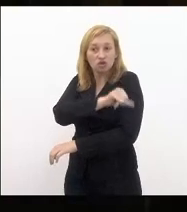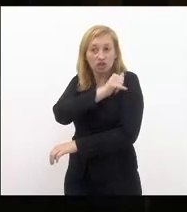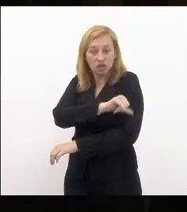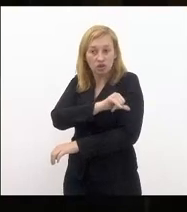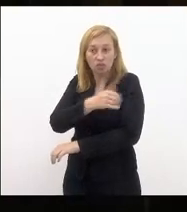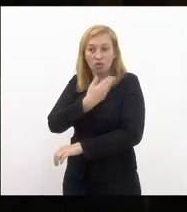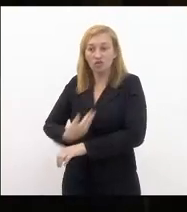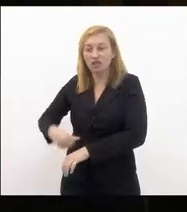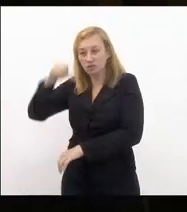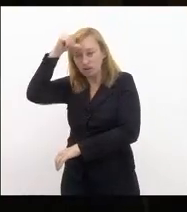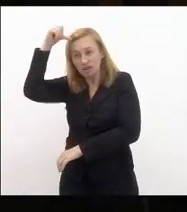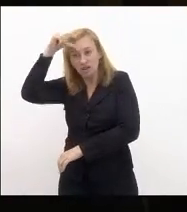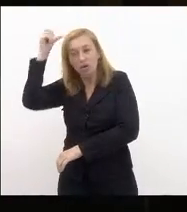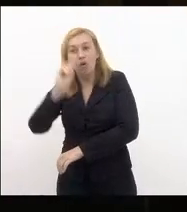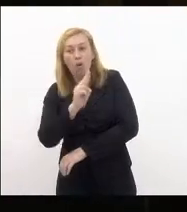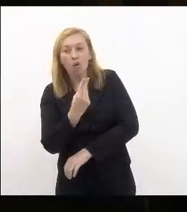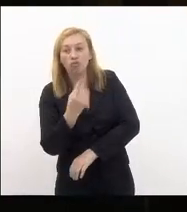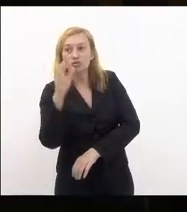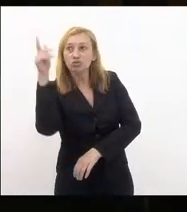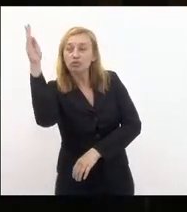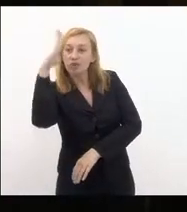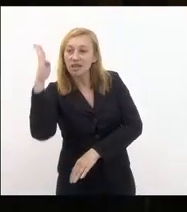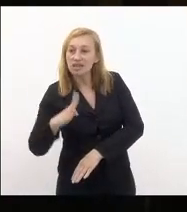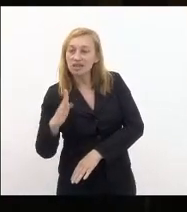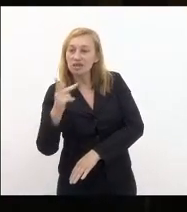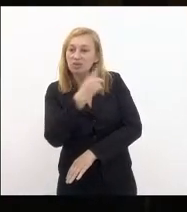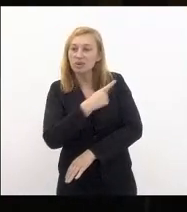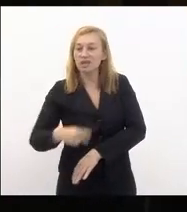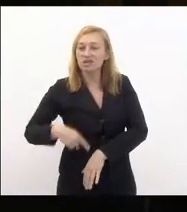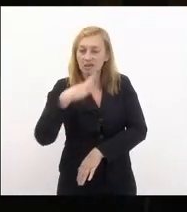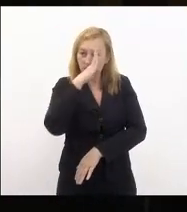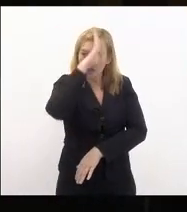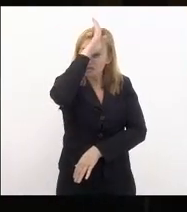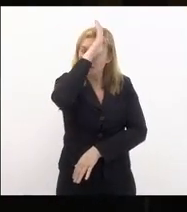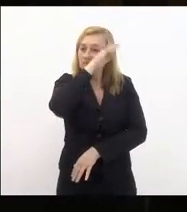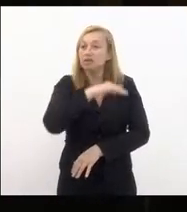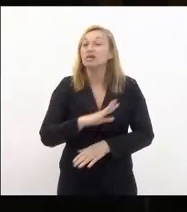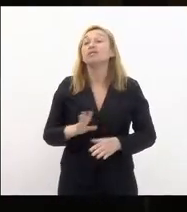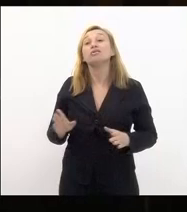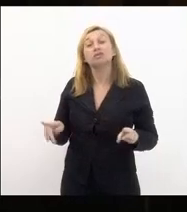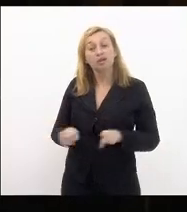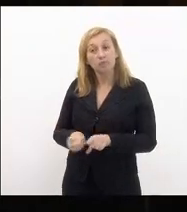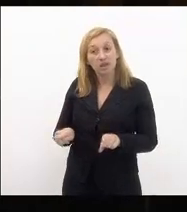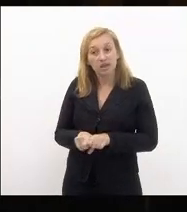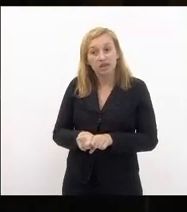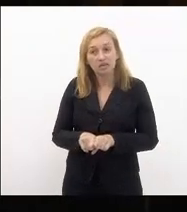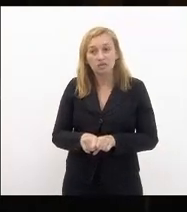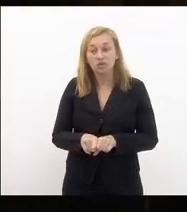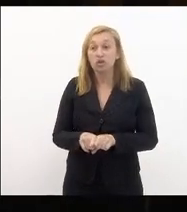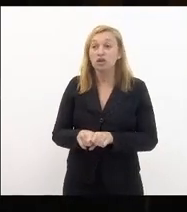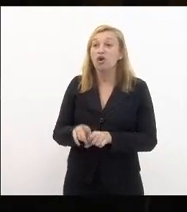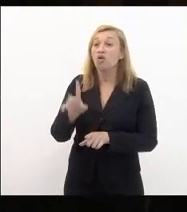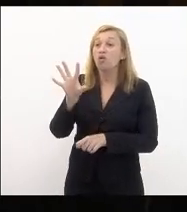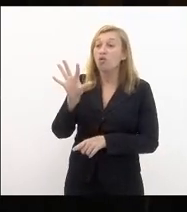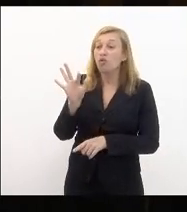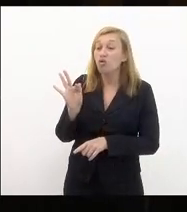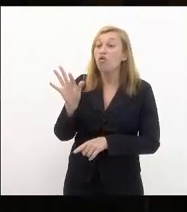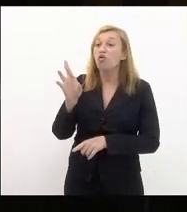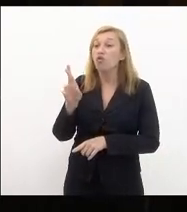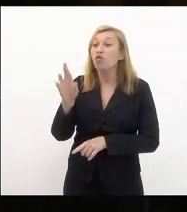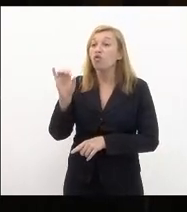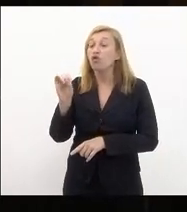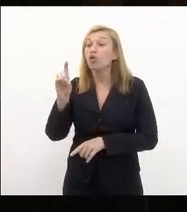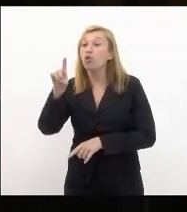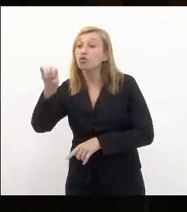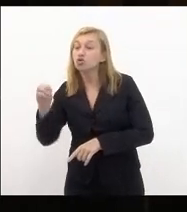com o governador Cláudio Castro seja no Brasil com o presidente Jair Bolsonaro e além disso são frouxos e covardes